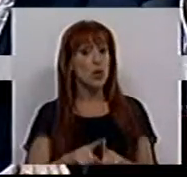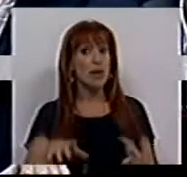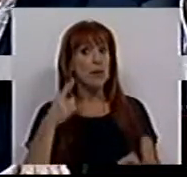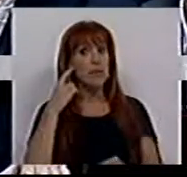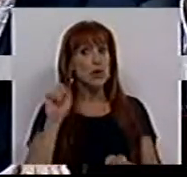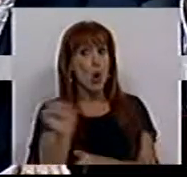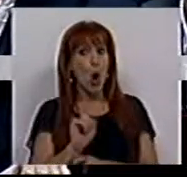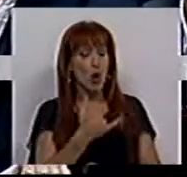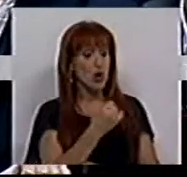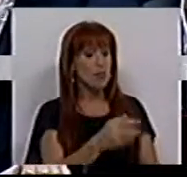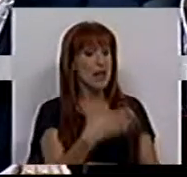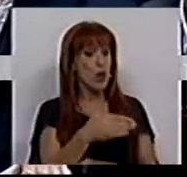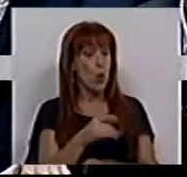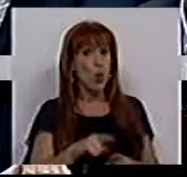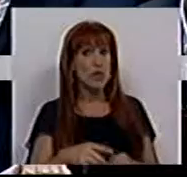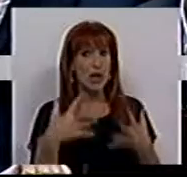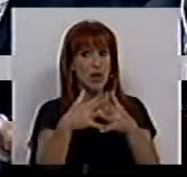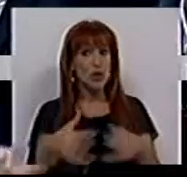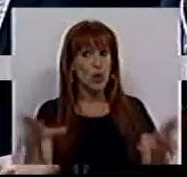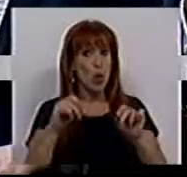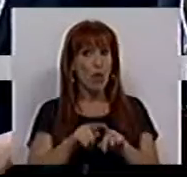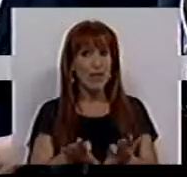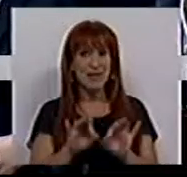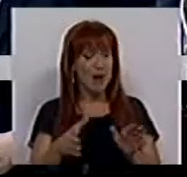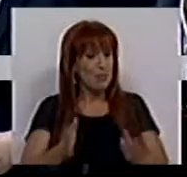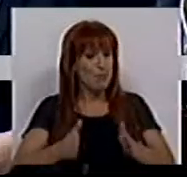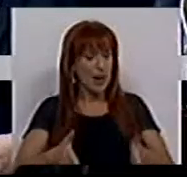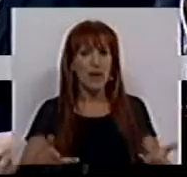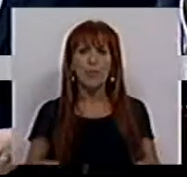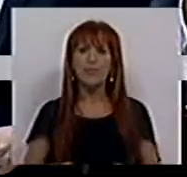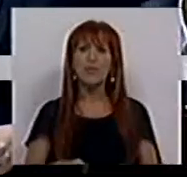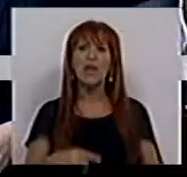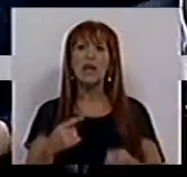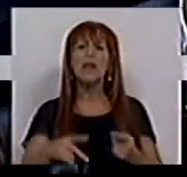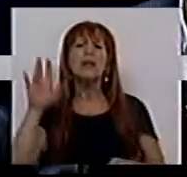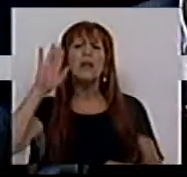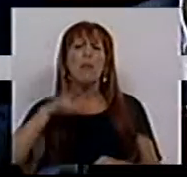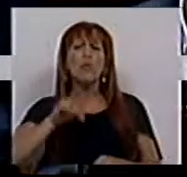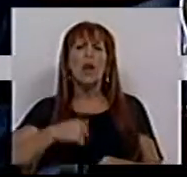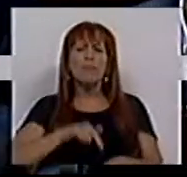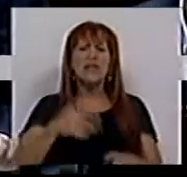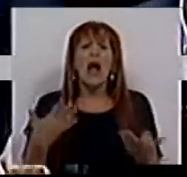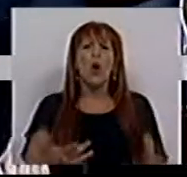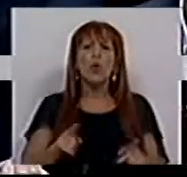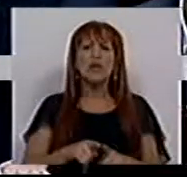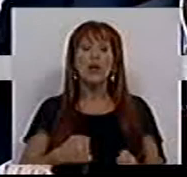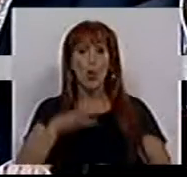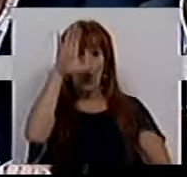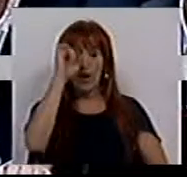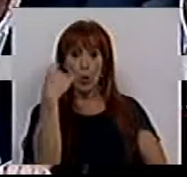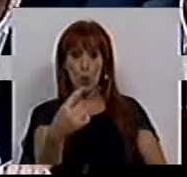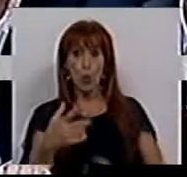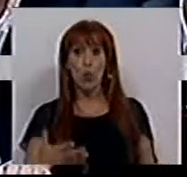pensado logo em 2011 se a reestruturação não era mesmo necessária. E sabe, que Portugal precisava agora era de um